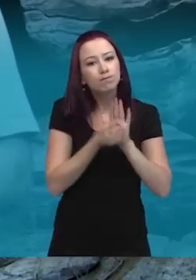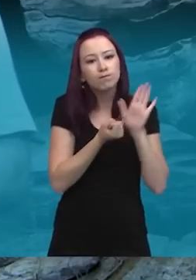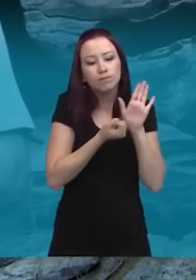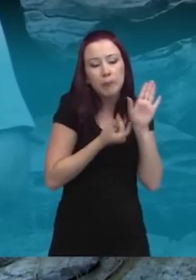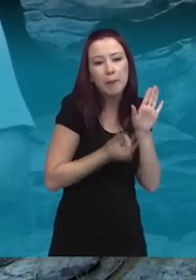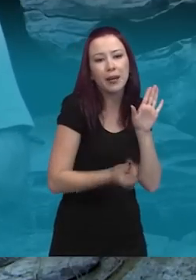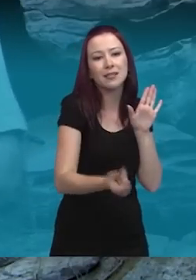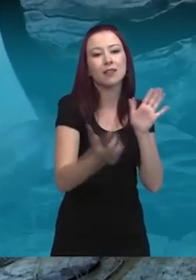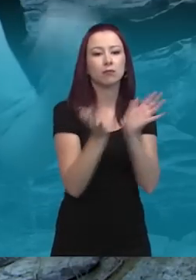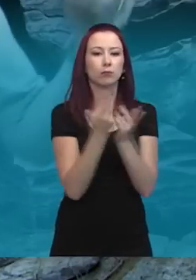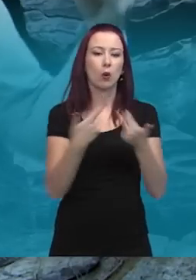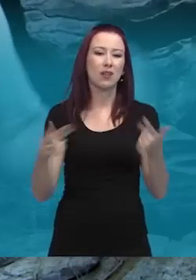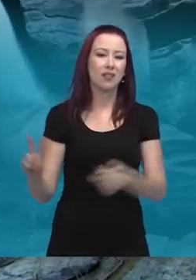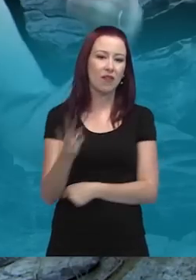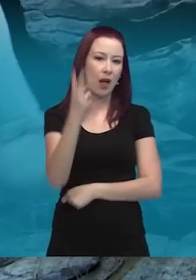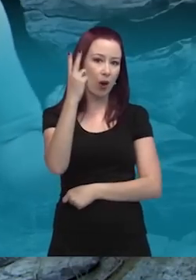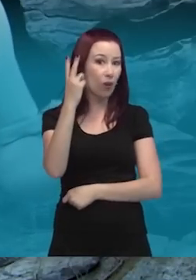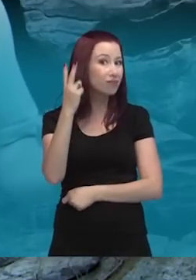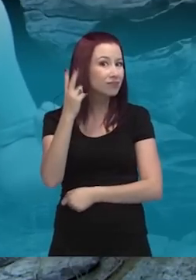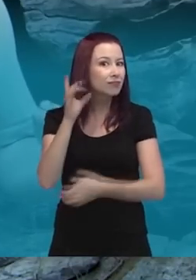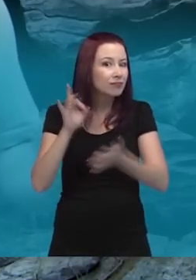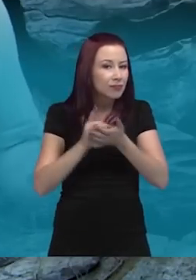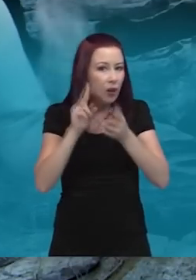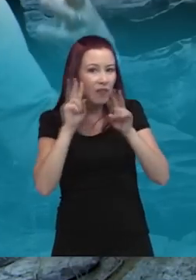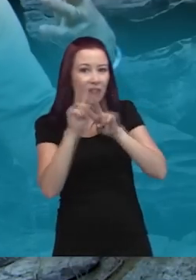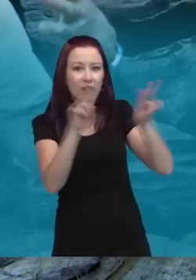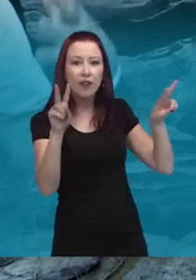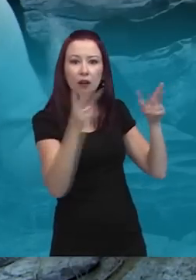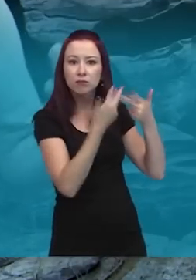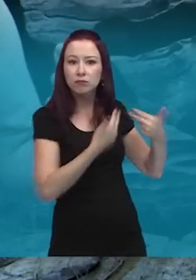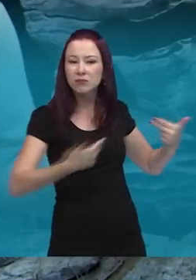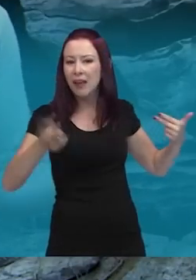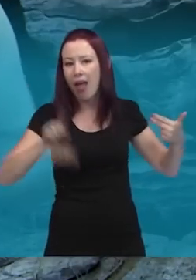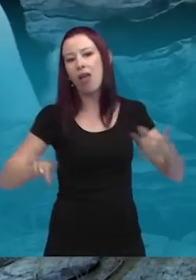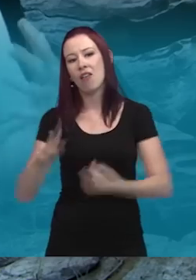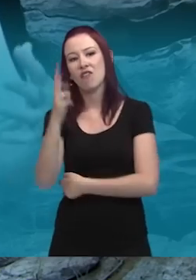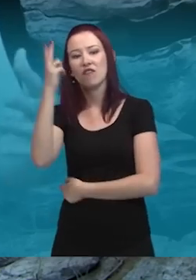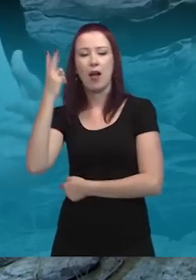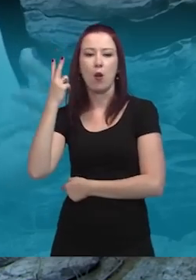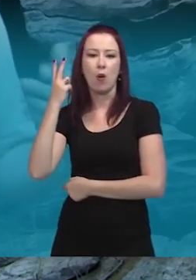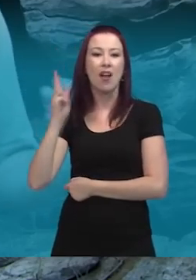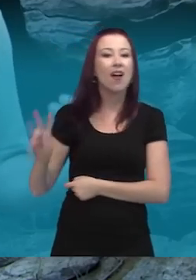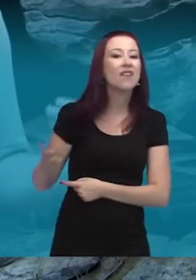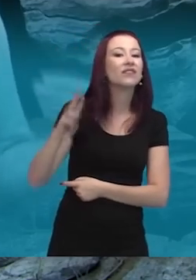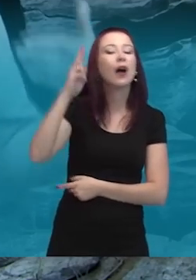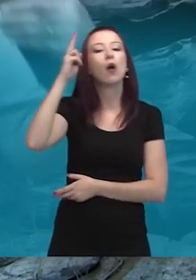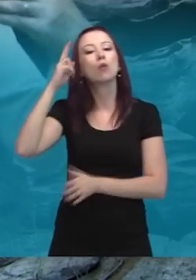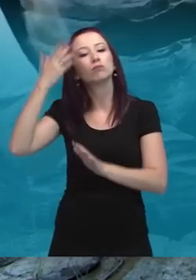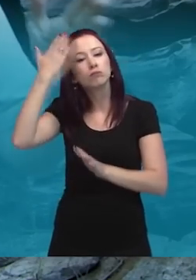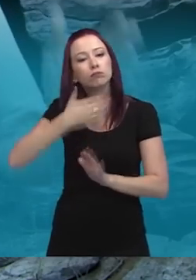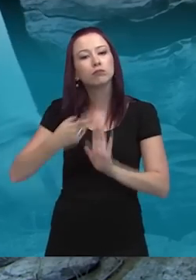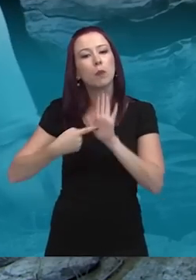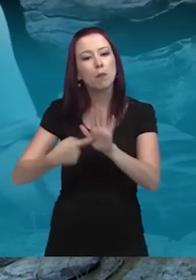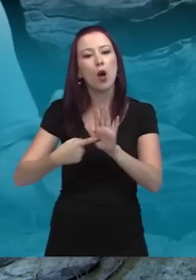valores. Isso daqui, sem dúvida nenhuma, é um valor. É um valor que, inclusive, transcende a própria